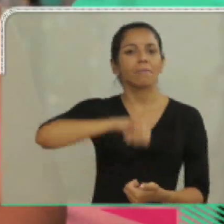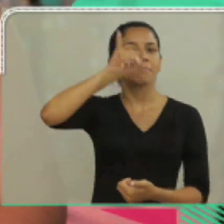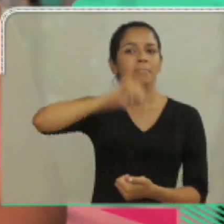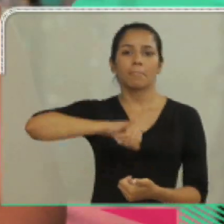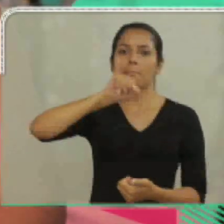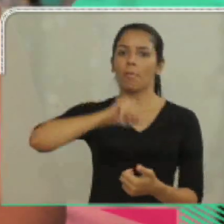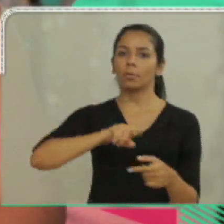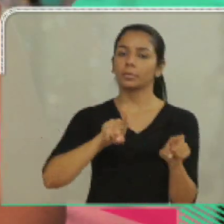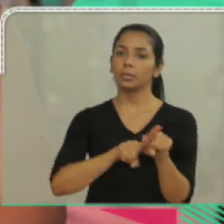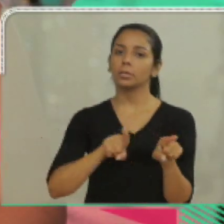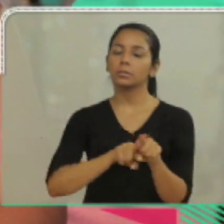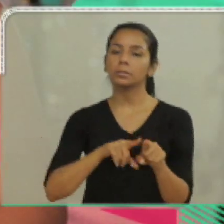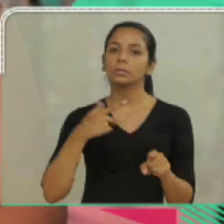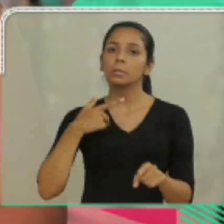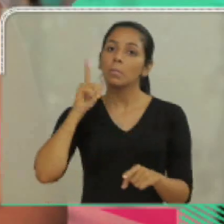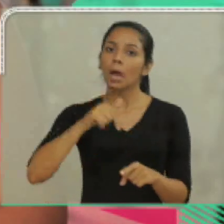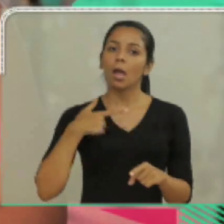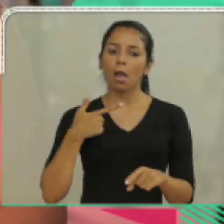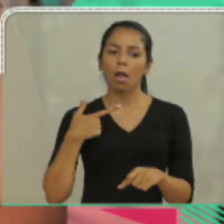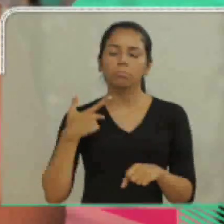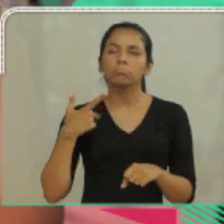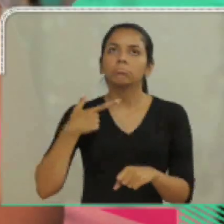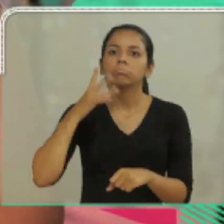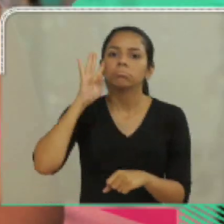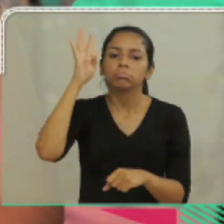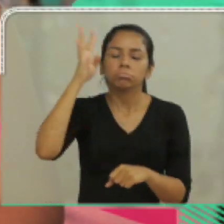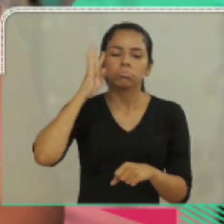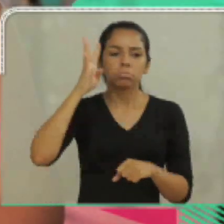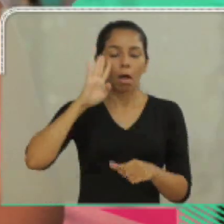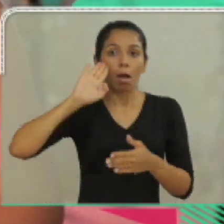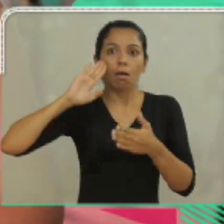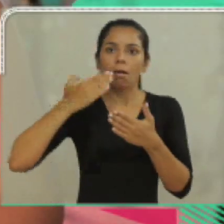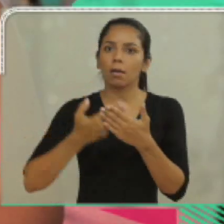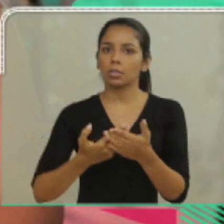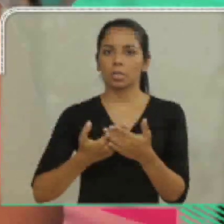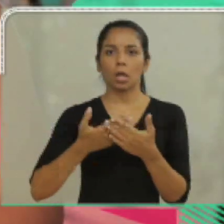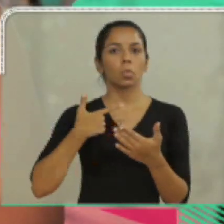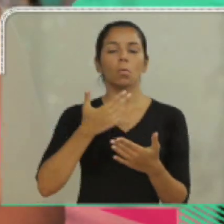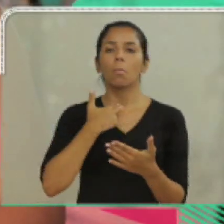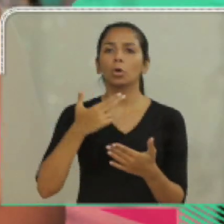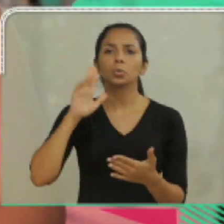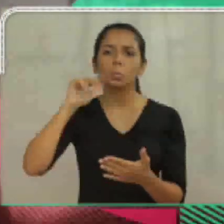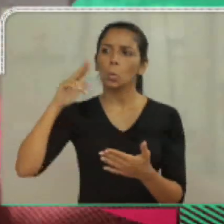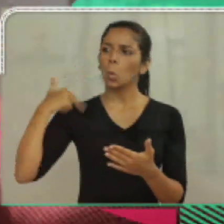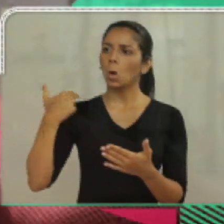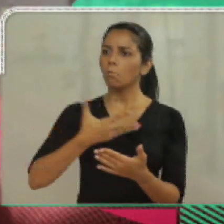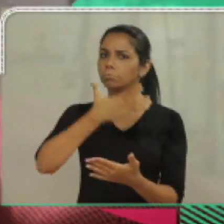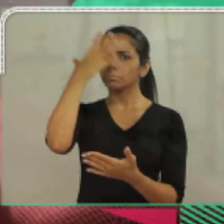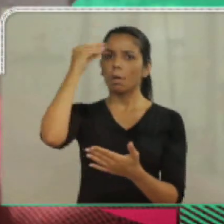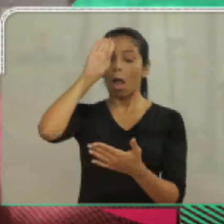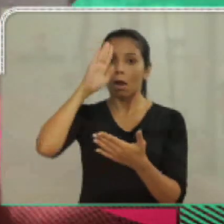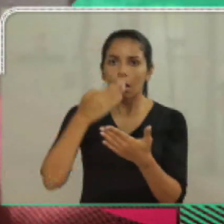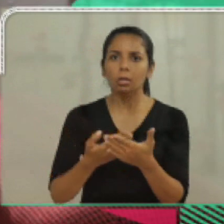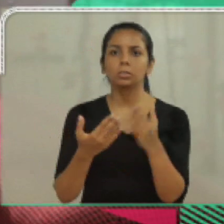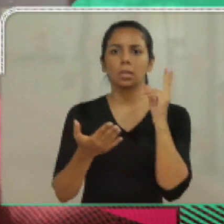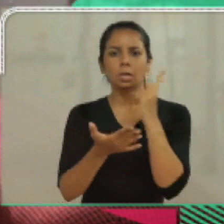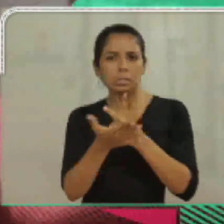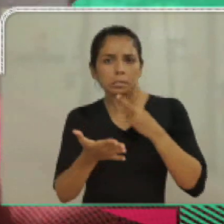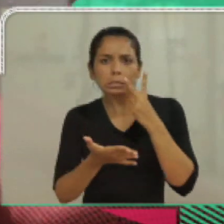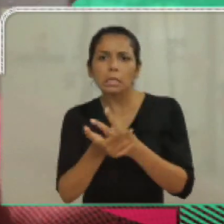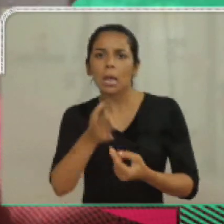ter também muita paciência. A paciência é muito importante. E a esperança.